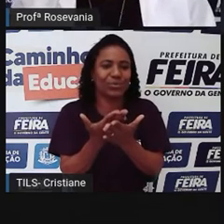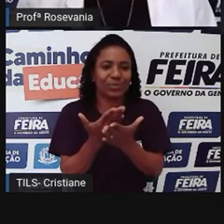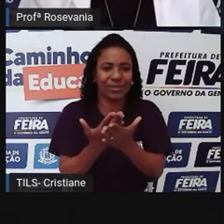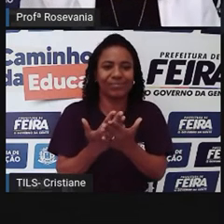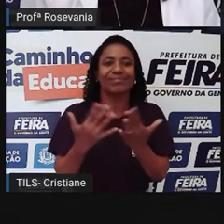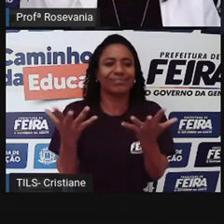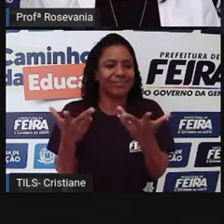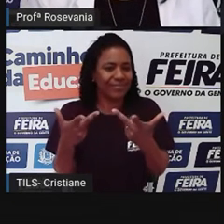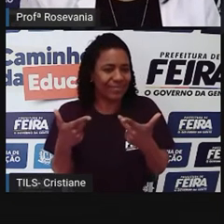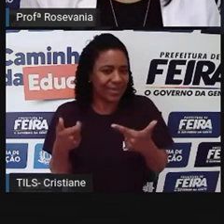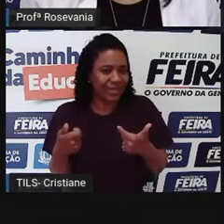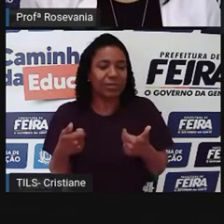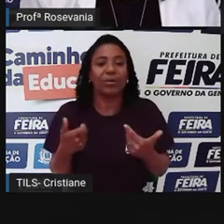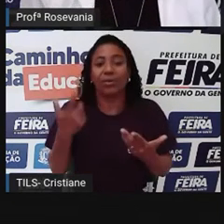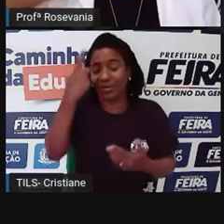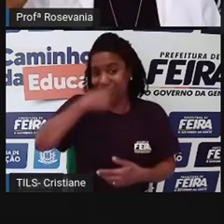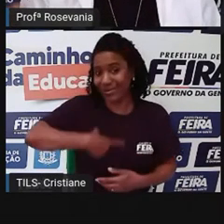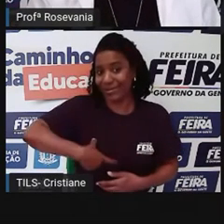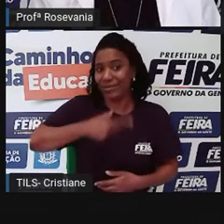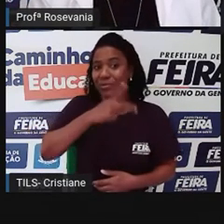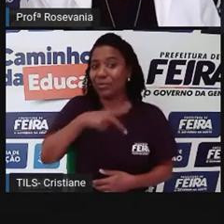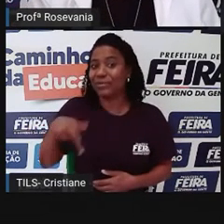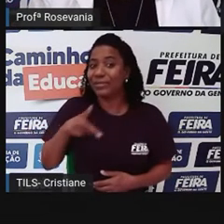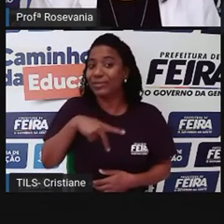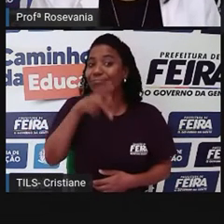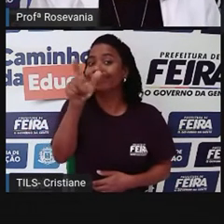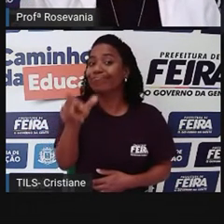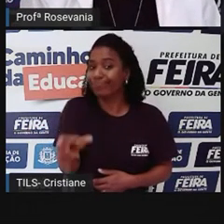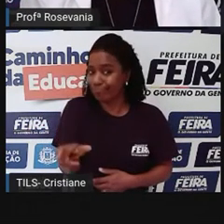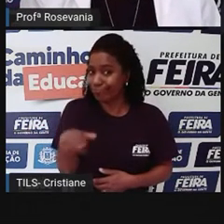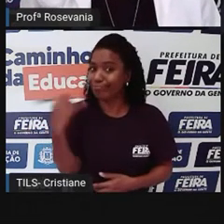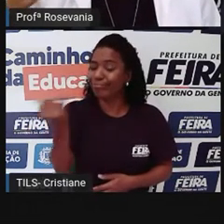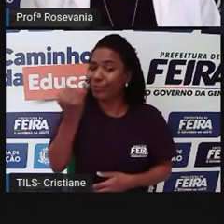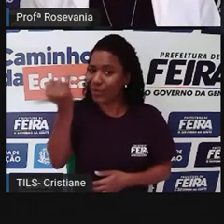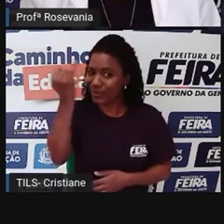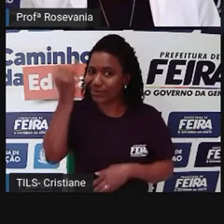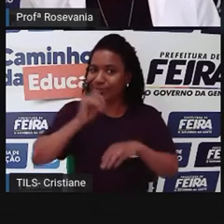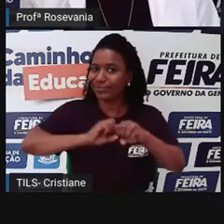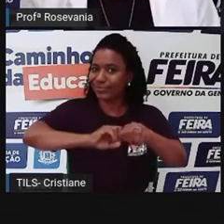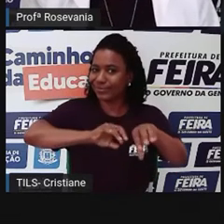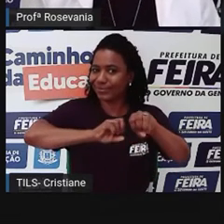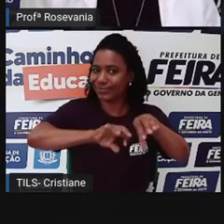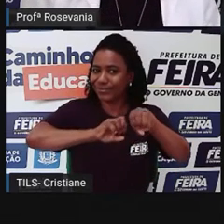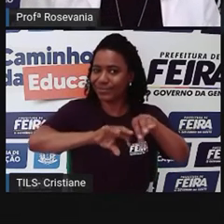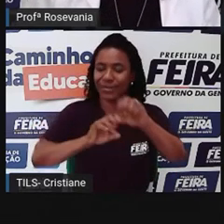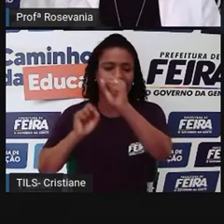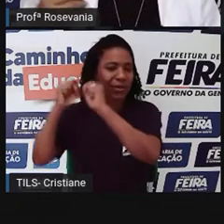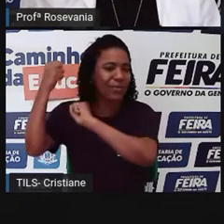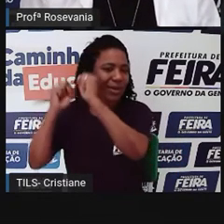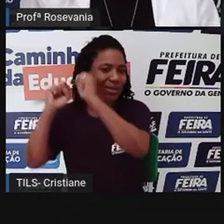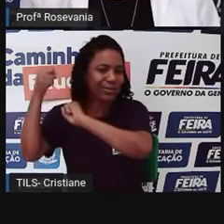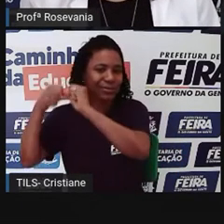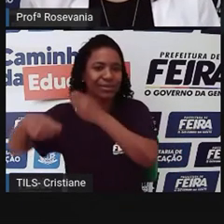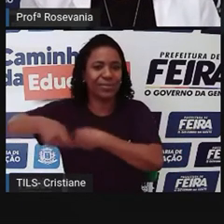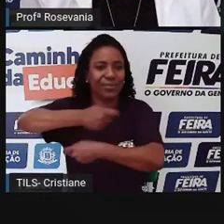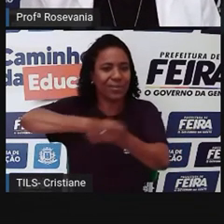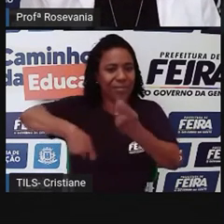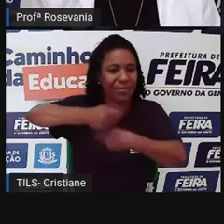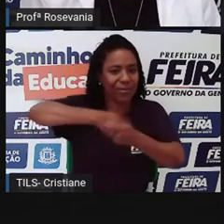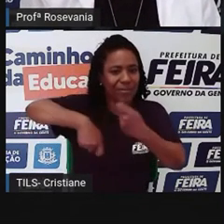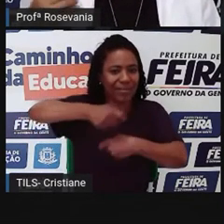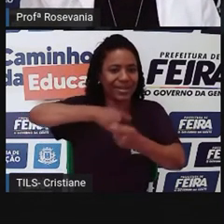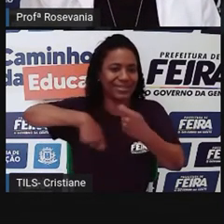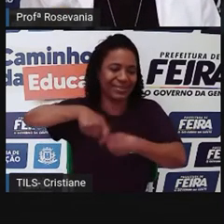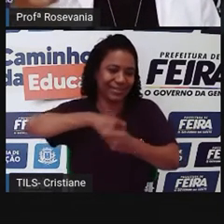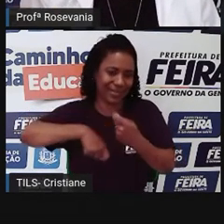tivesse, né, a figura dos professores. Então, não tem como eu ter uma indústria atuante, como eu ter um comércio atuante, se